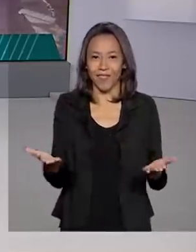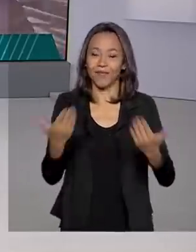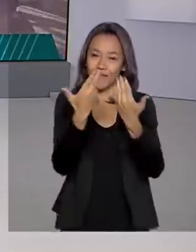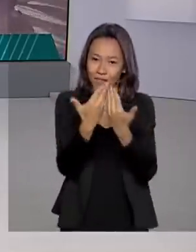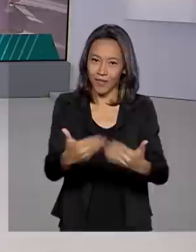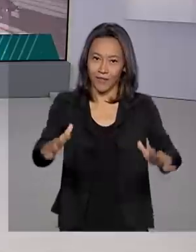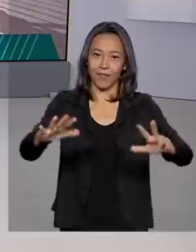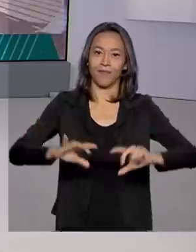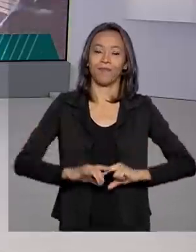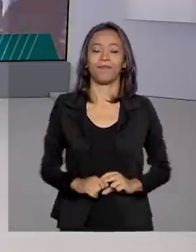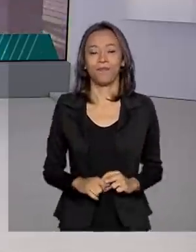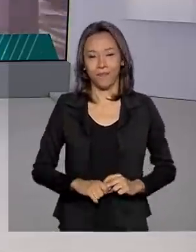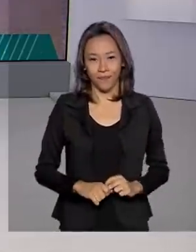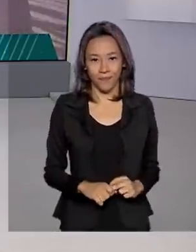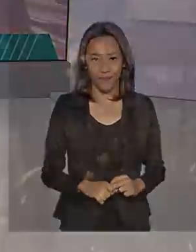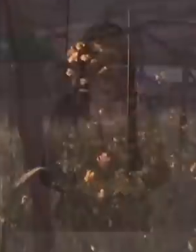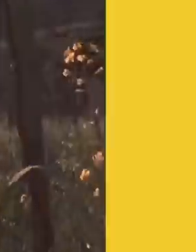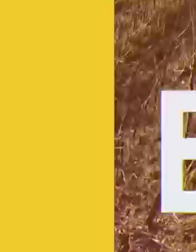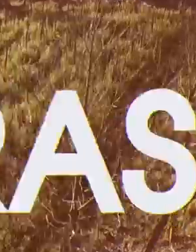em dia já está no ar.